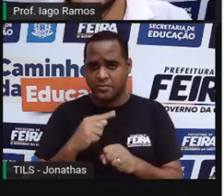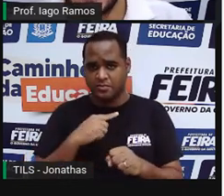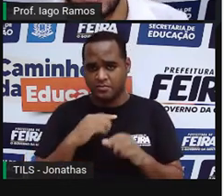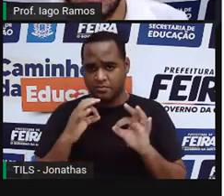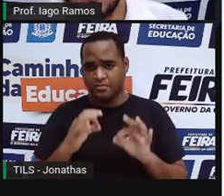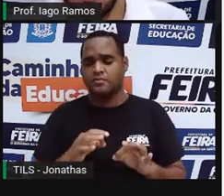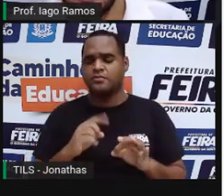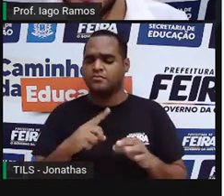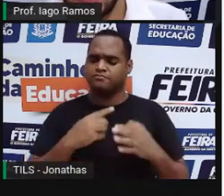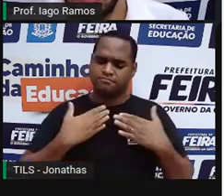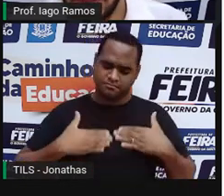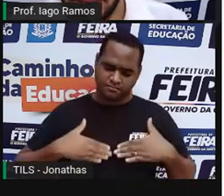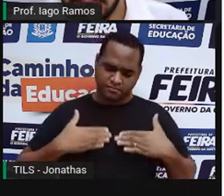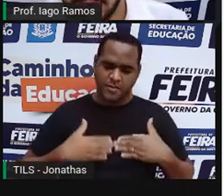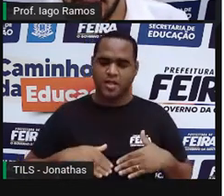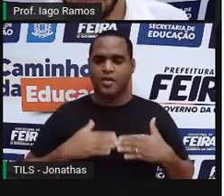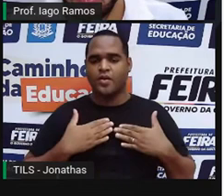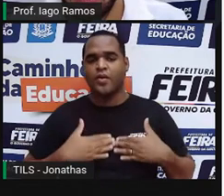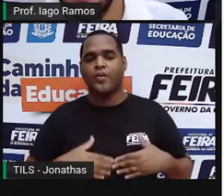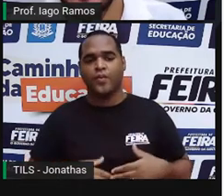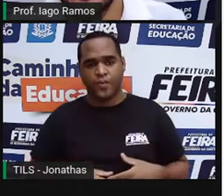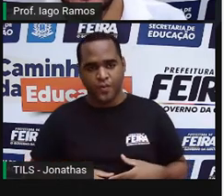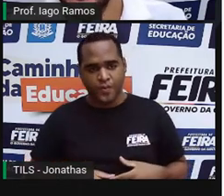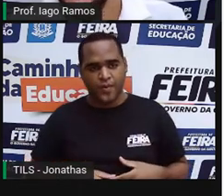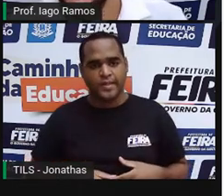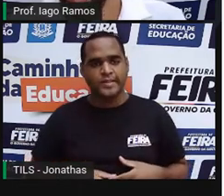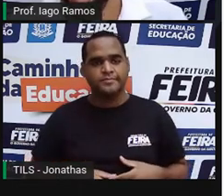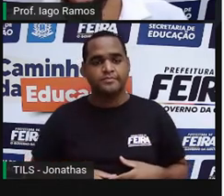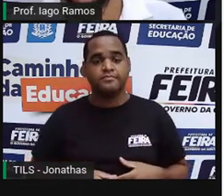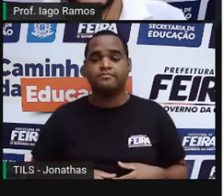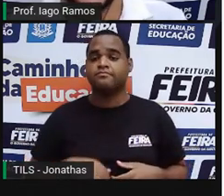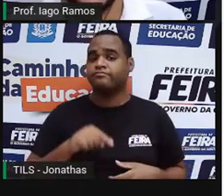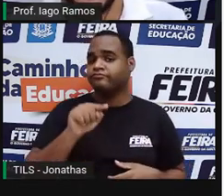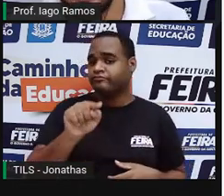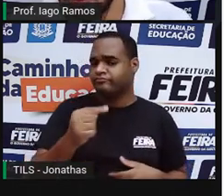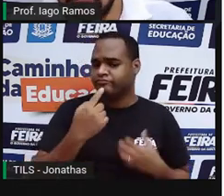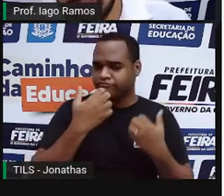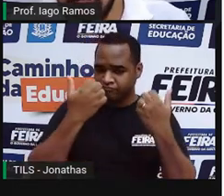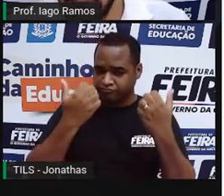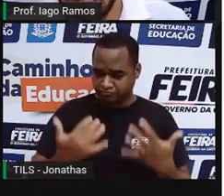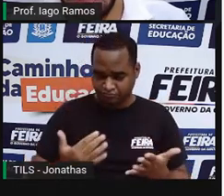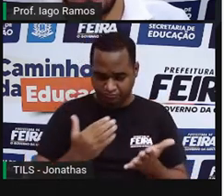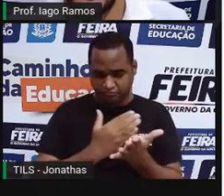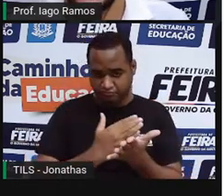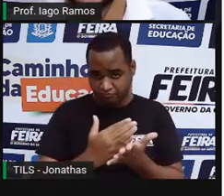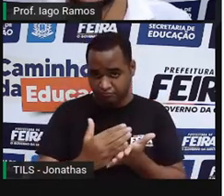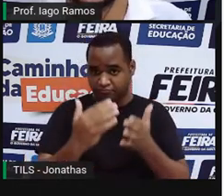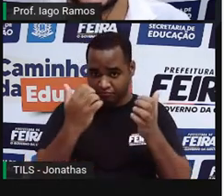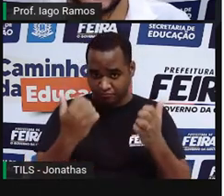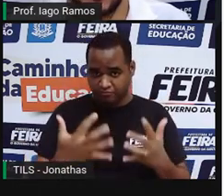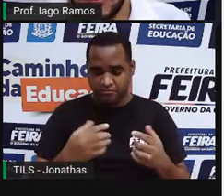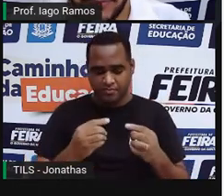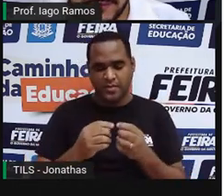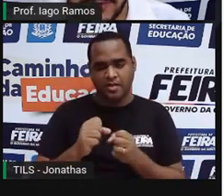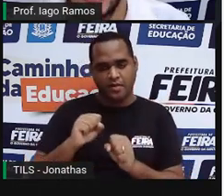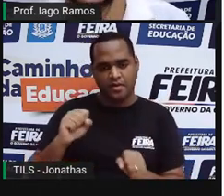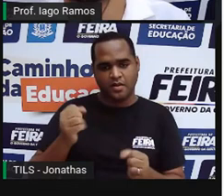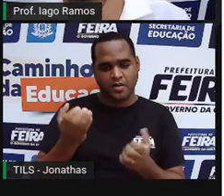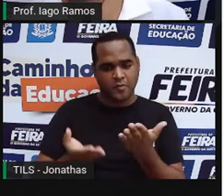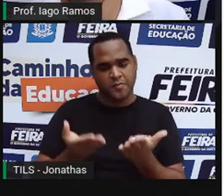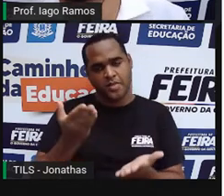Mas calma, vamos respirar um pouquinho, porque assim, eu venho falando desde o início da aula aí de grandezas não